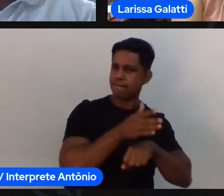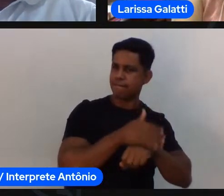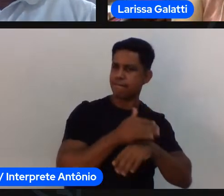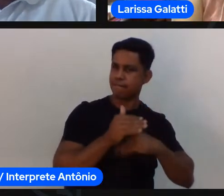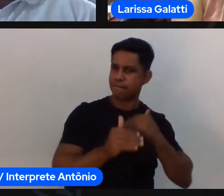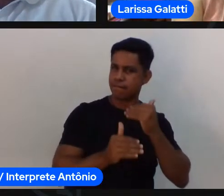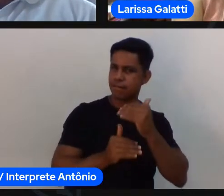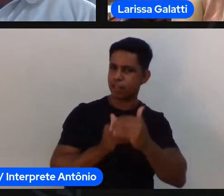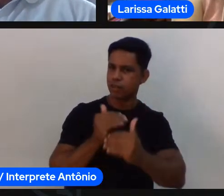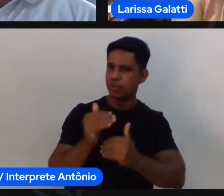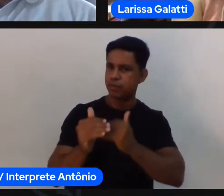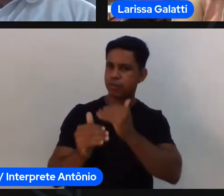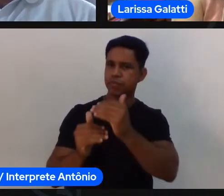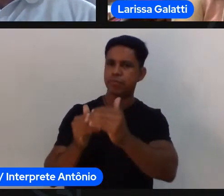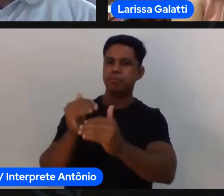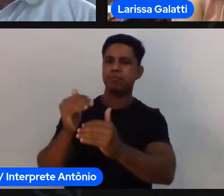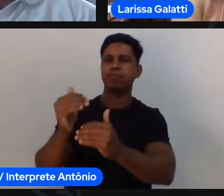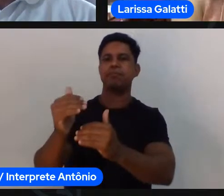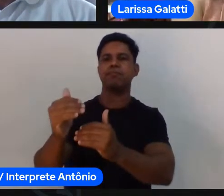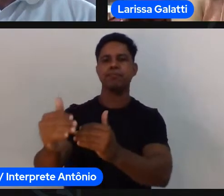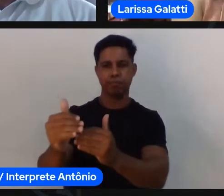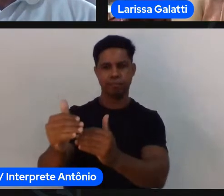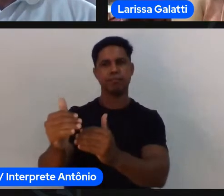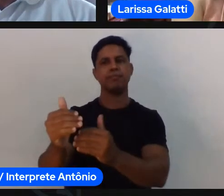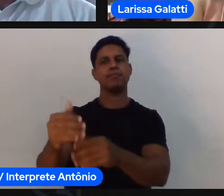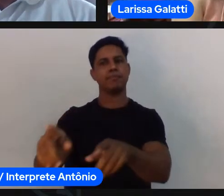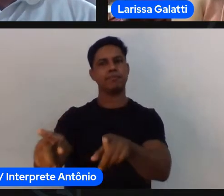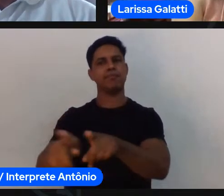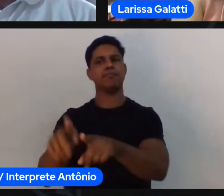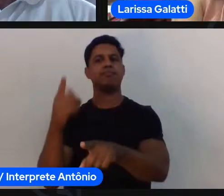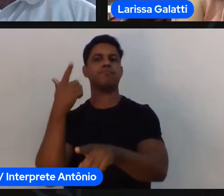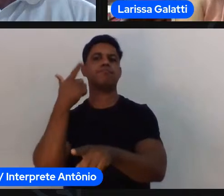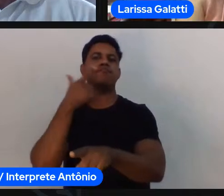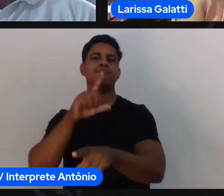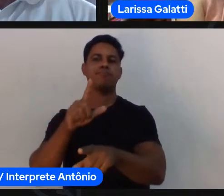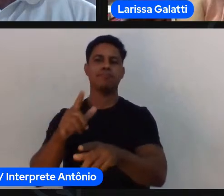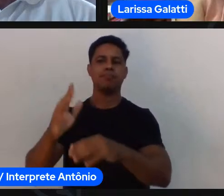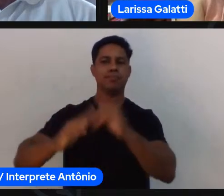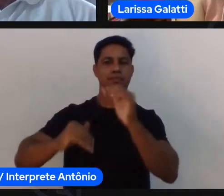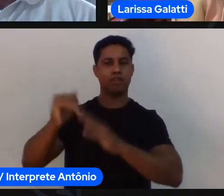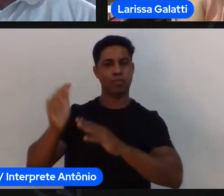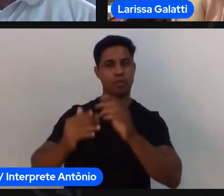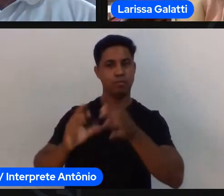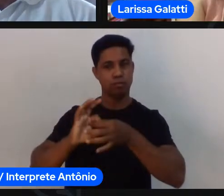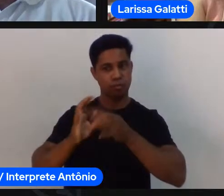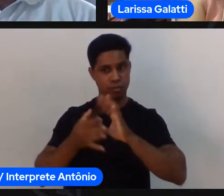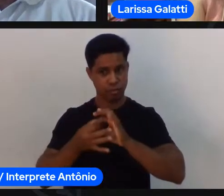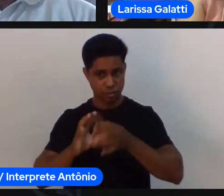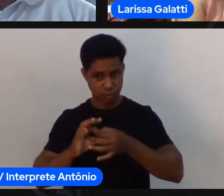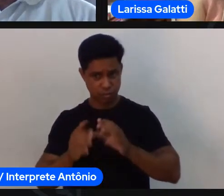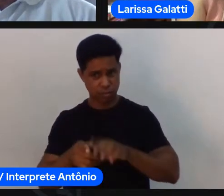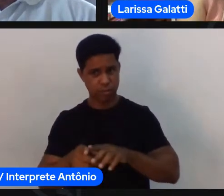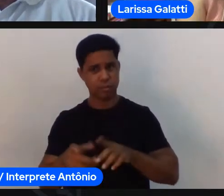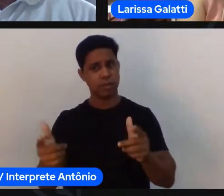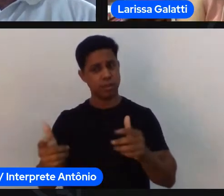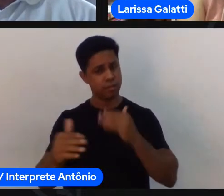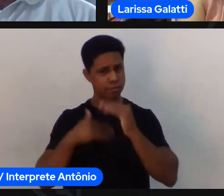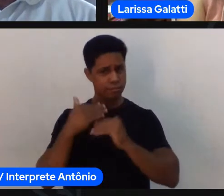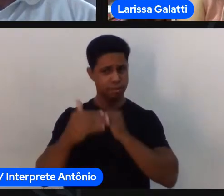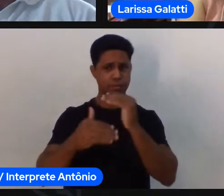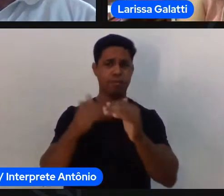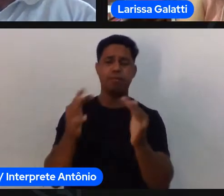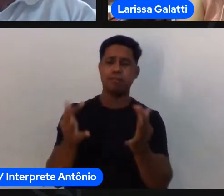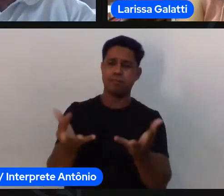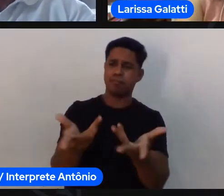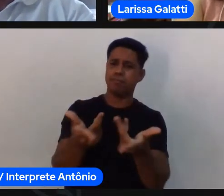especialização e depois eu escolho a via da participação ou a via do desenvolvimento para o alto rendimento e as duas precisam